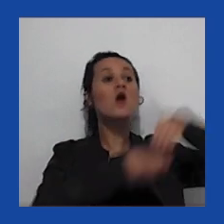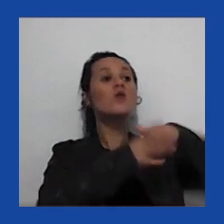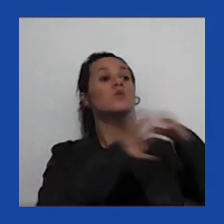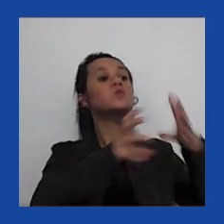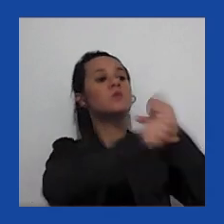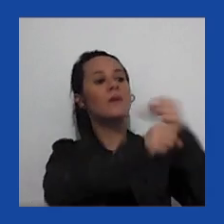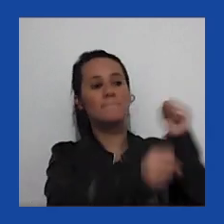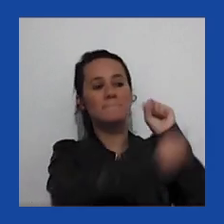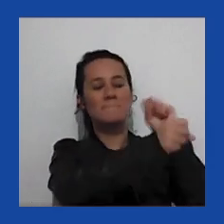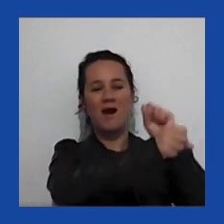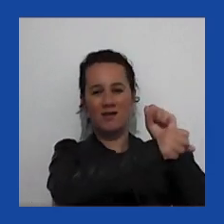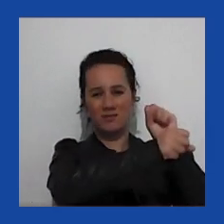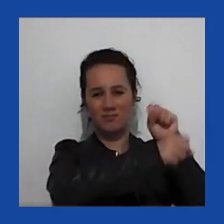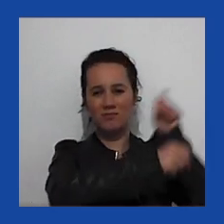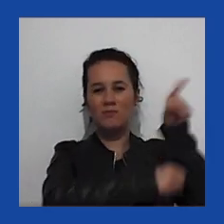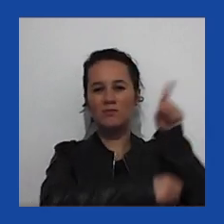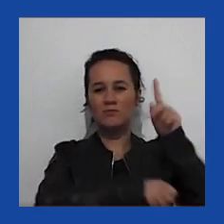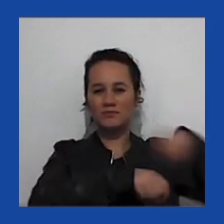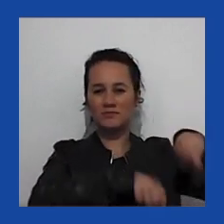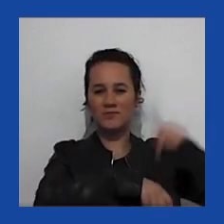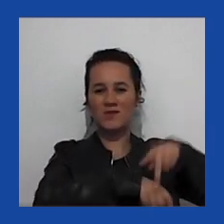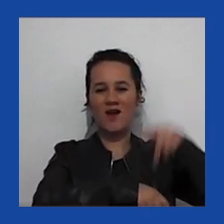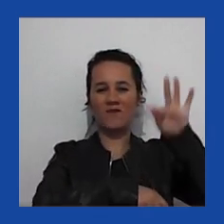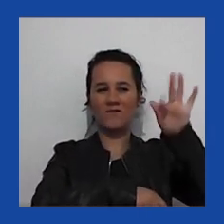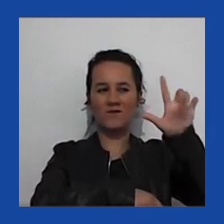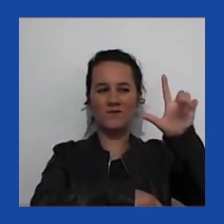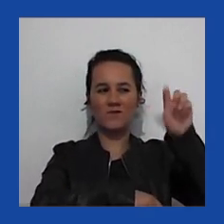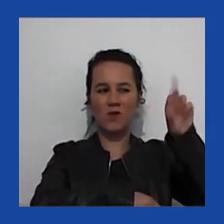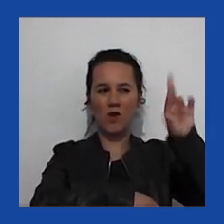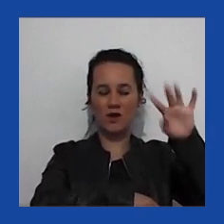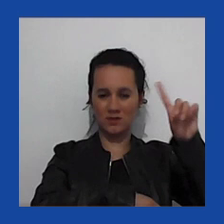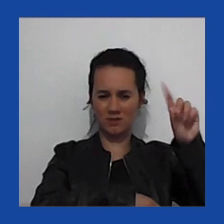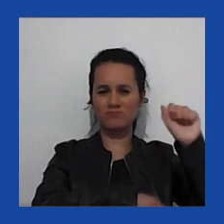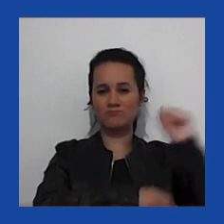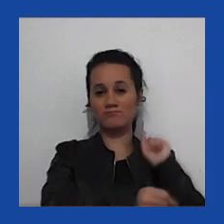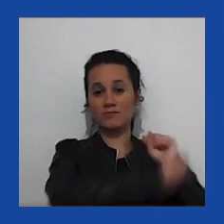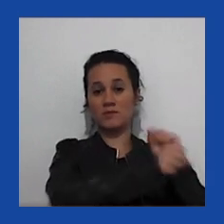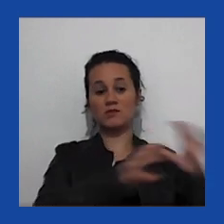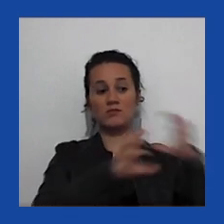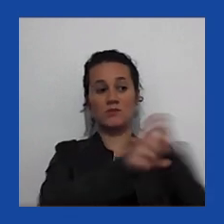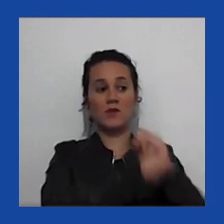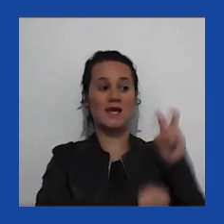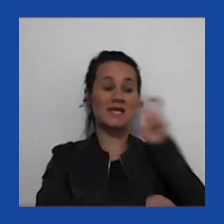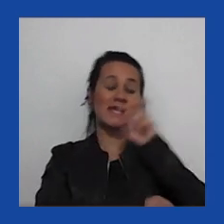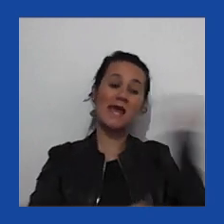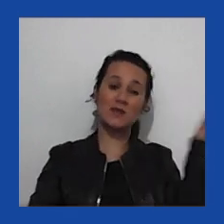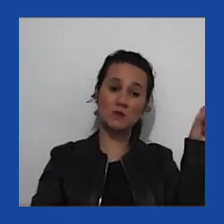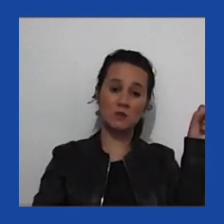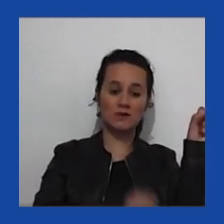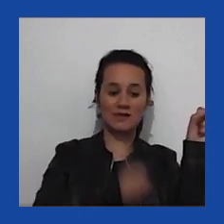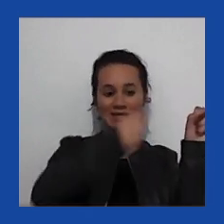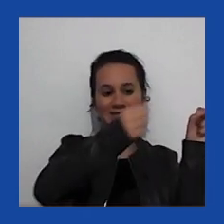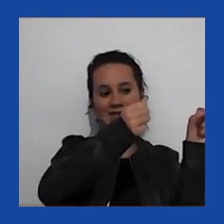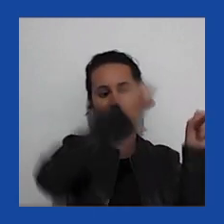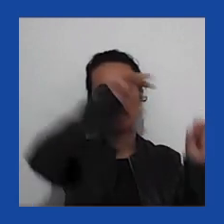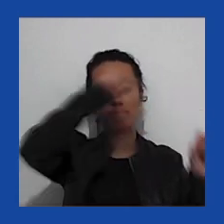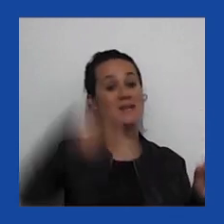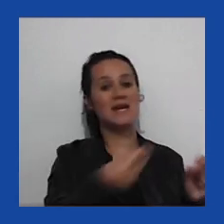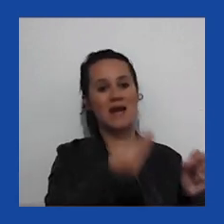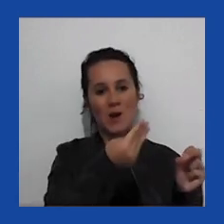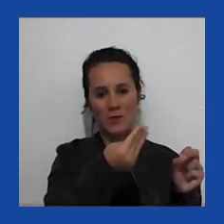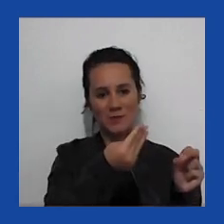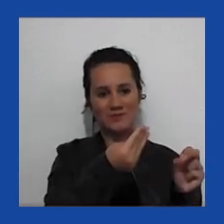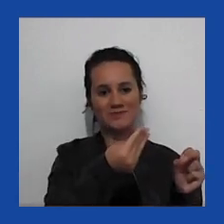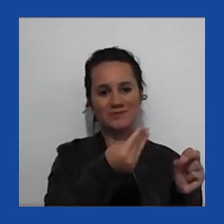Bush ganhou Flórida com pouco mais do que 500 votos entre 6 milhões dos